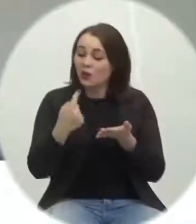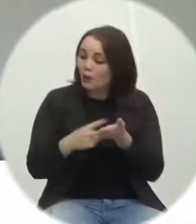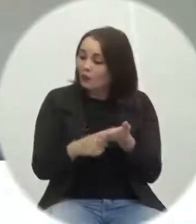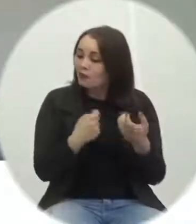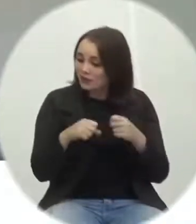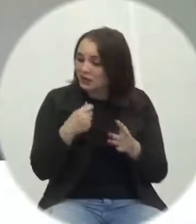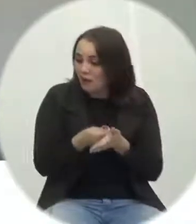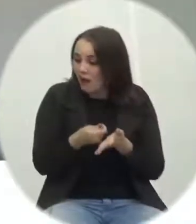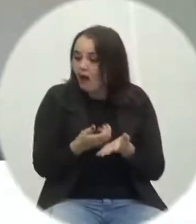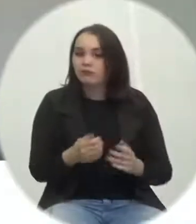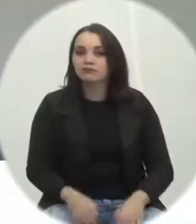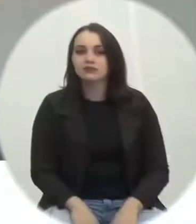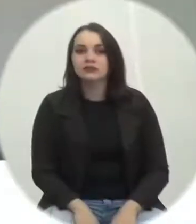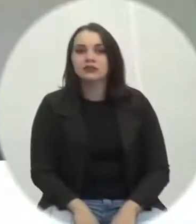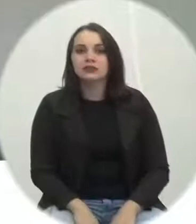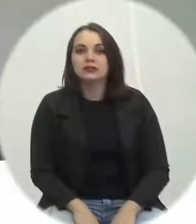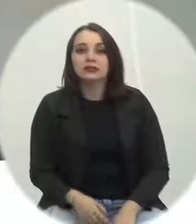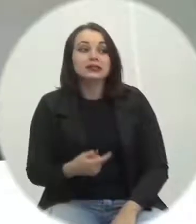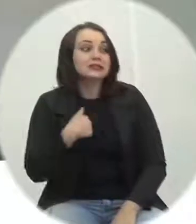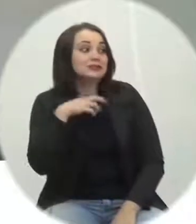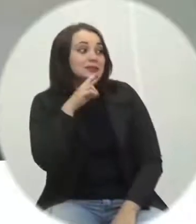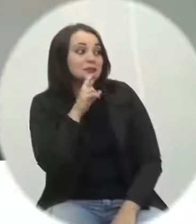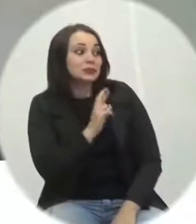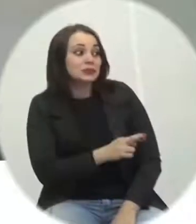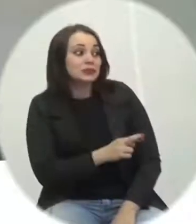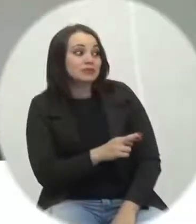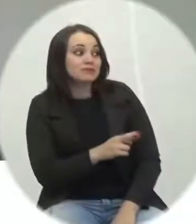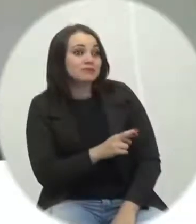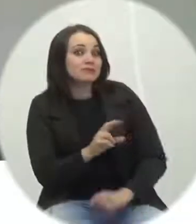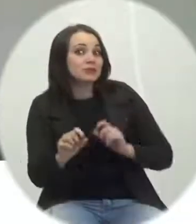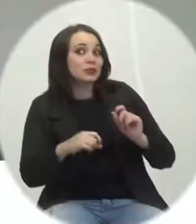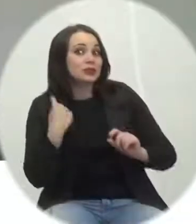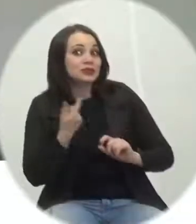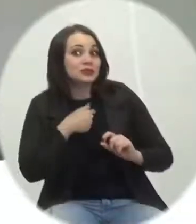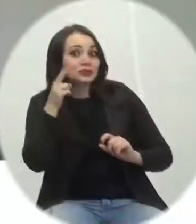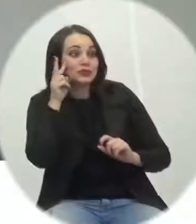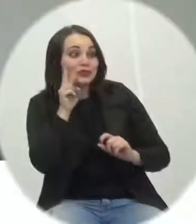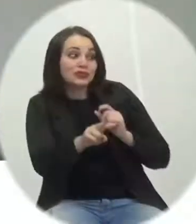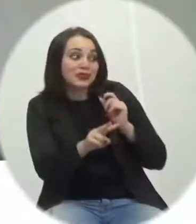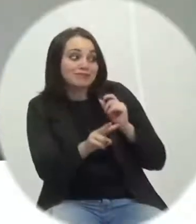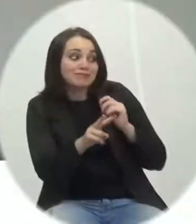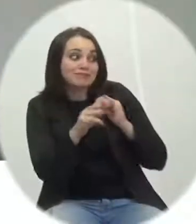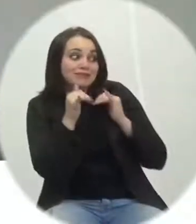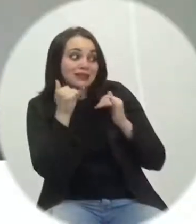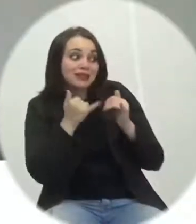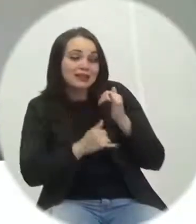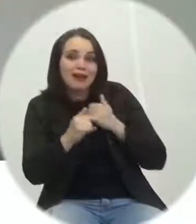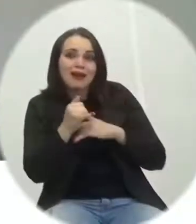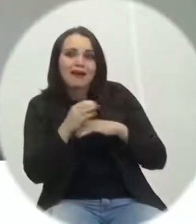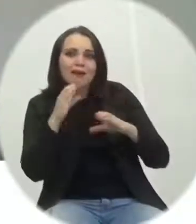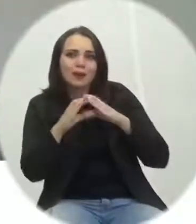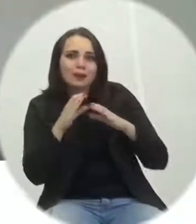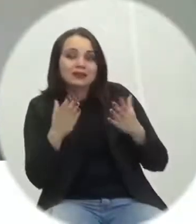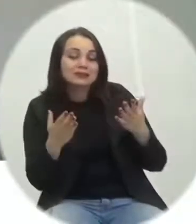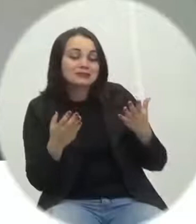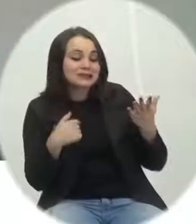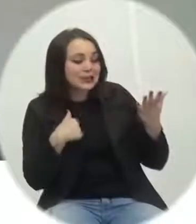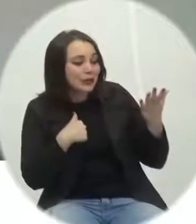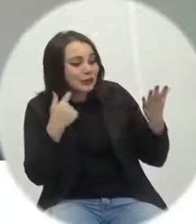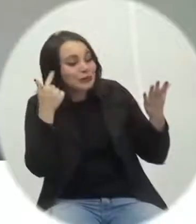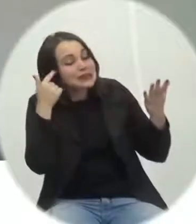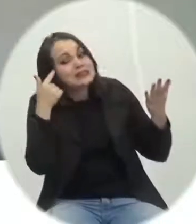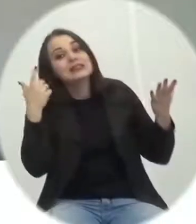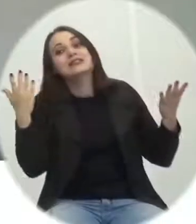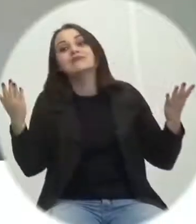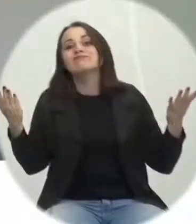E o que eu respondi e o que eu gente ouve nos meios de comunicação? E fico pensando, né,